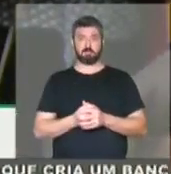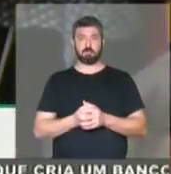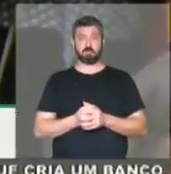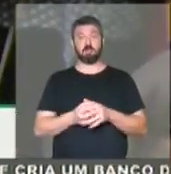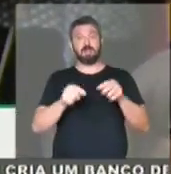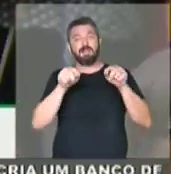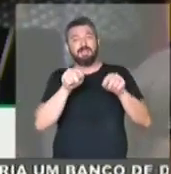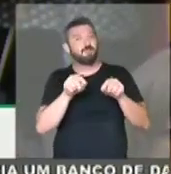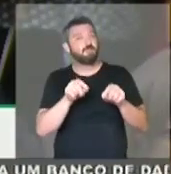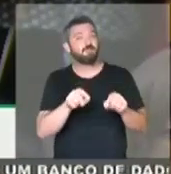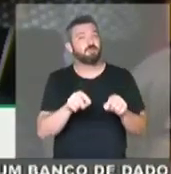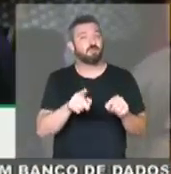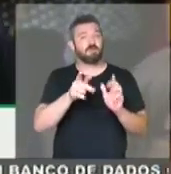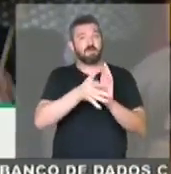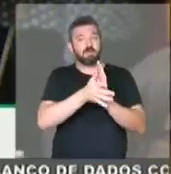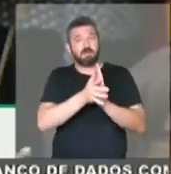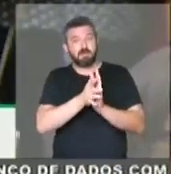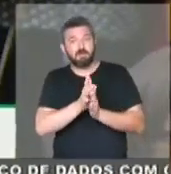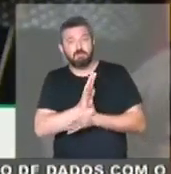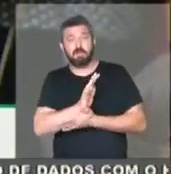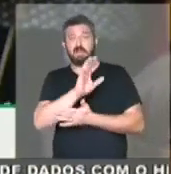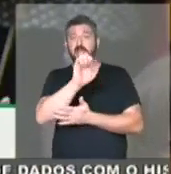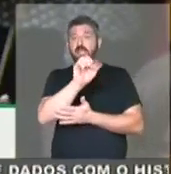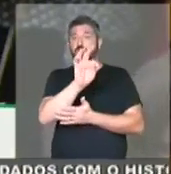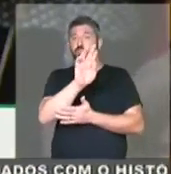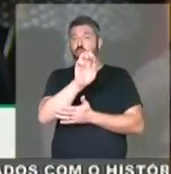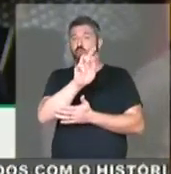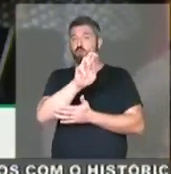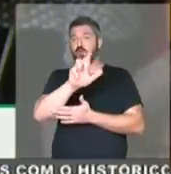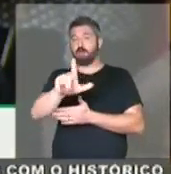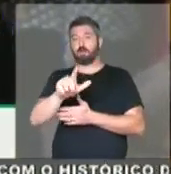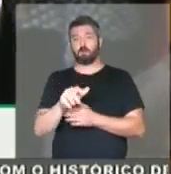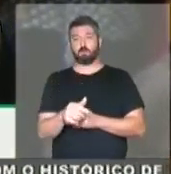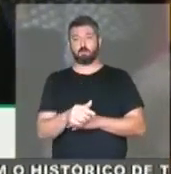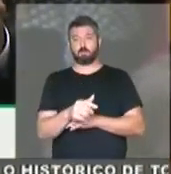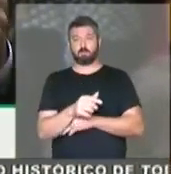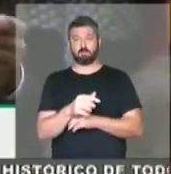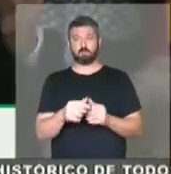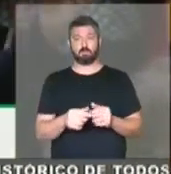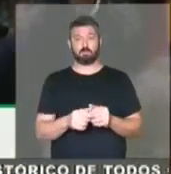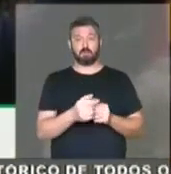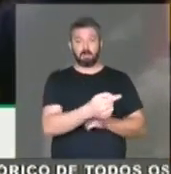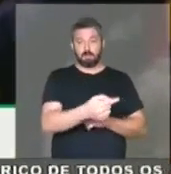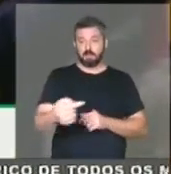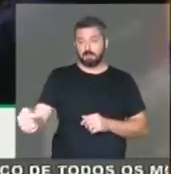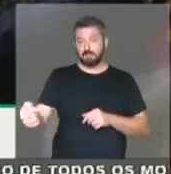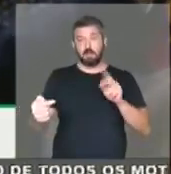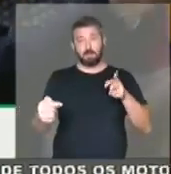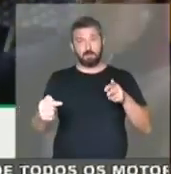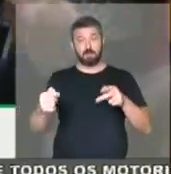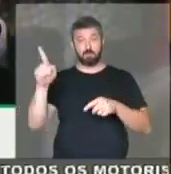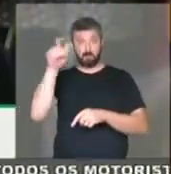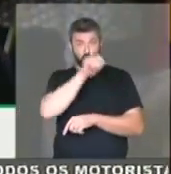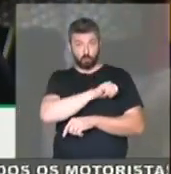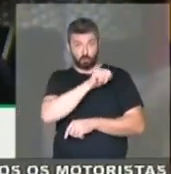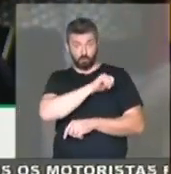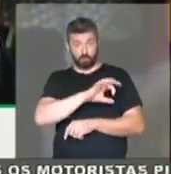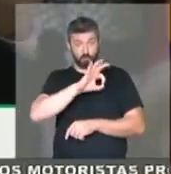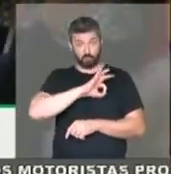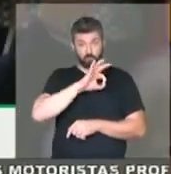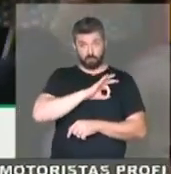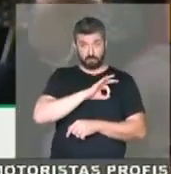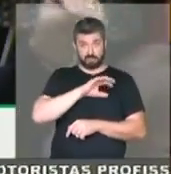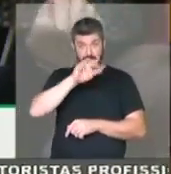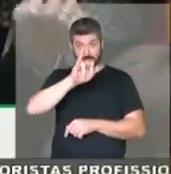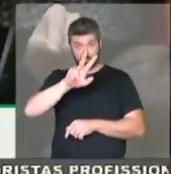Isso é um racismo estrutural. Você pega na semana que a Polícia do Rio de Janeiro, a Polícia Civil